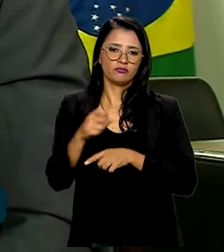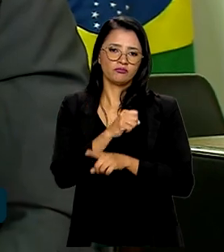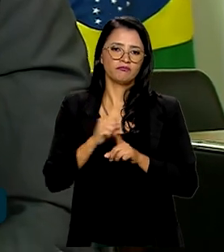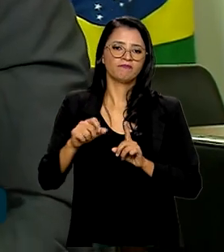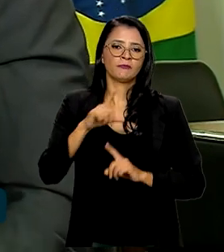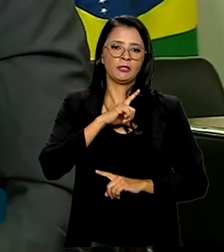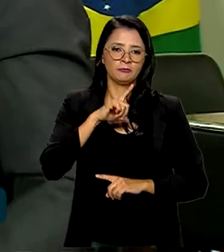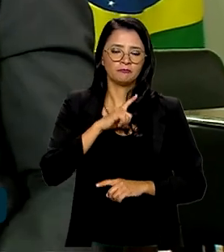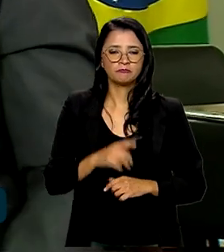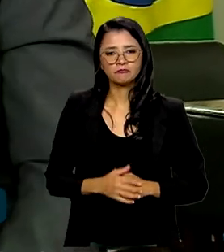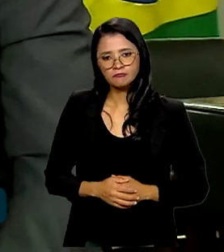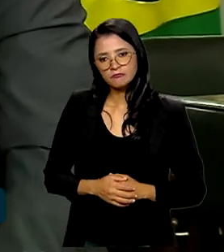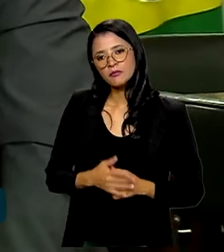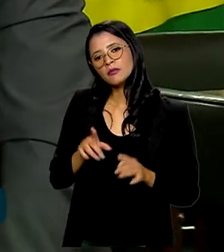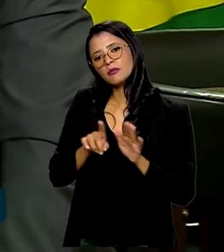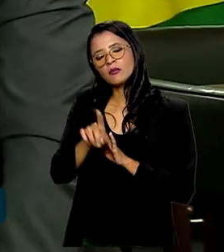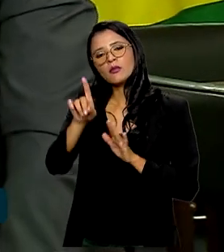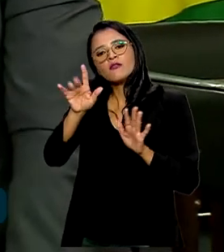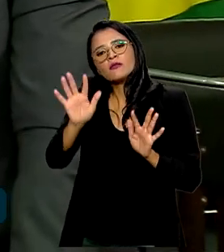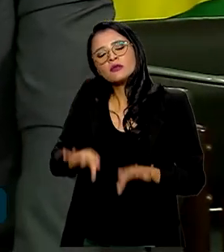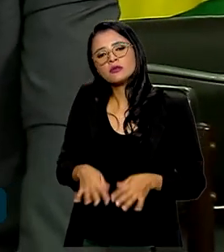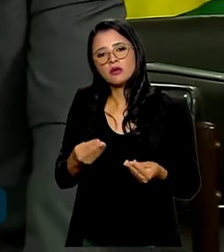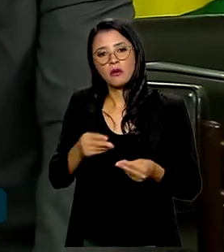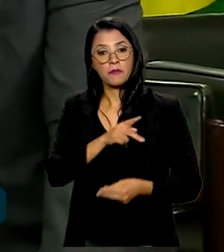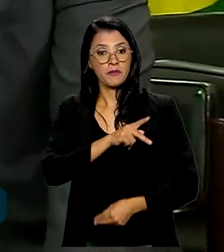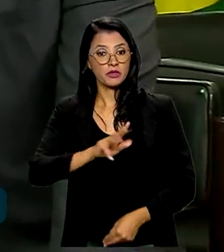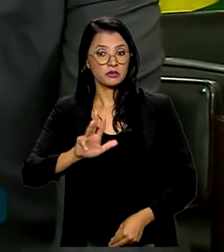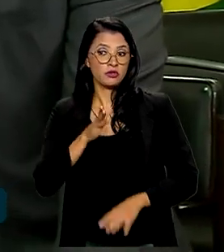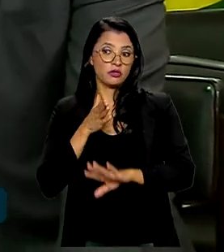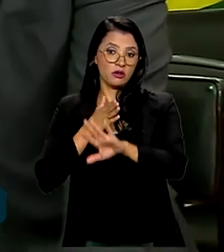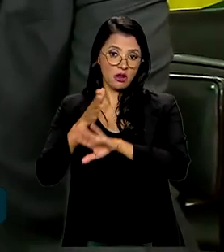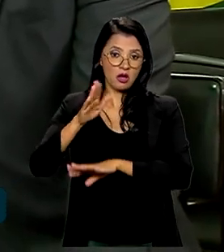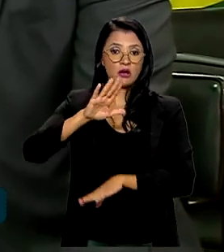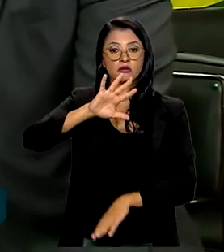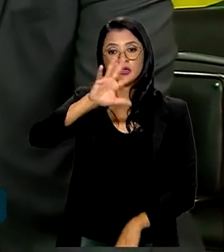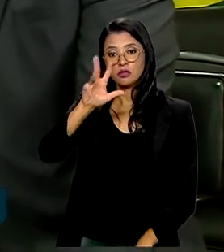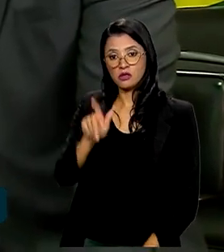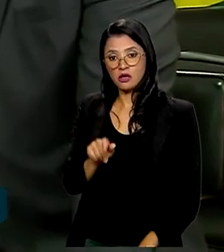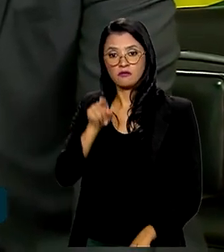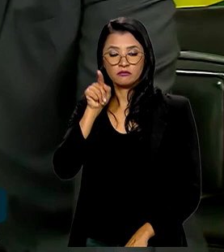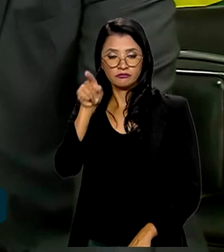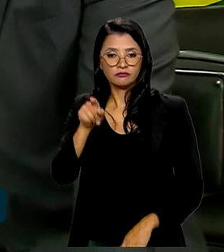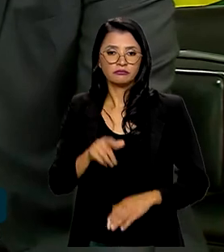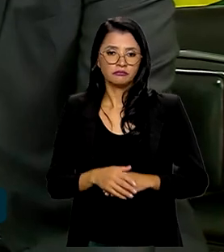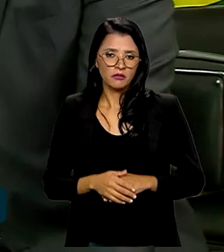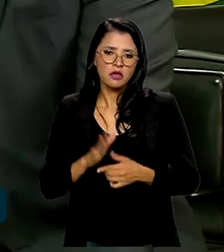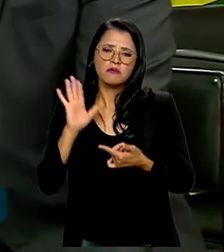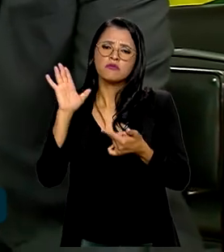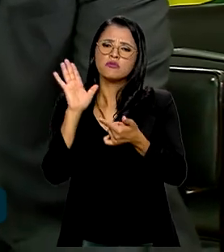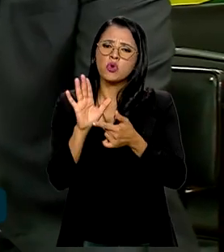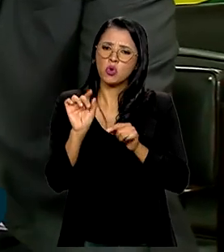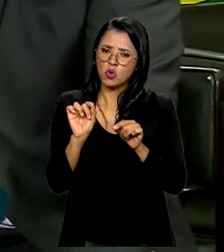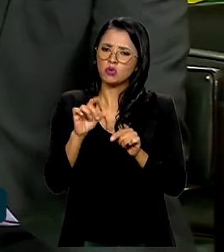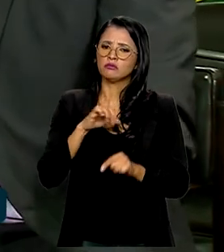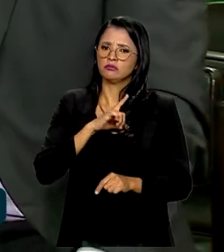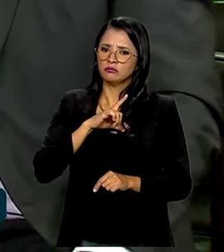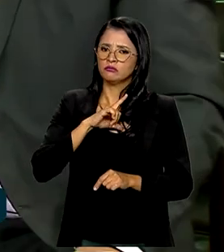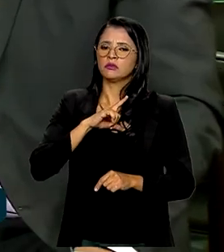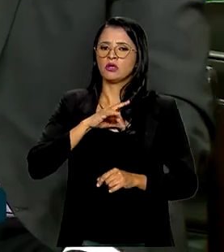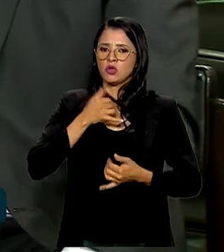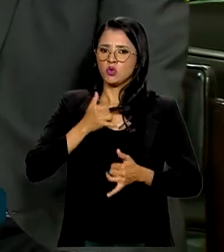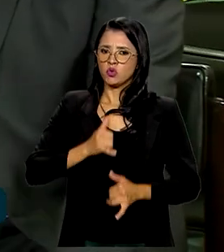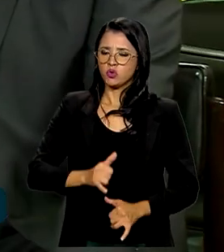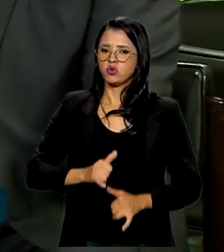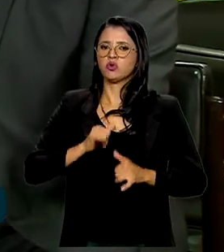para a gente finalizar, ministro, o presidente Lula está na África, tem demonstrado que tem muita energia,